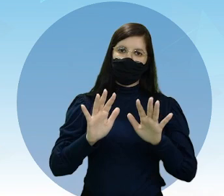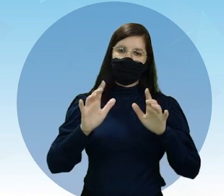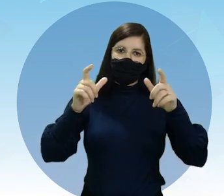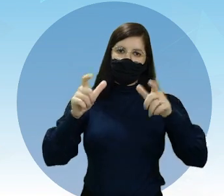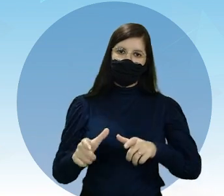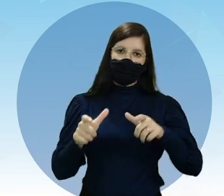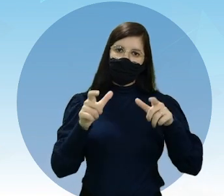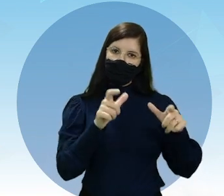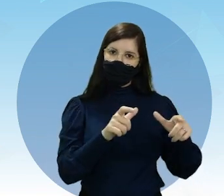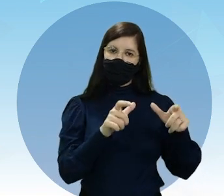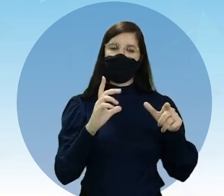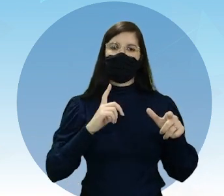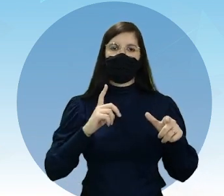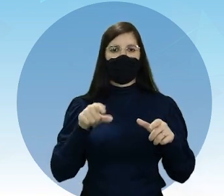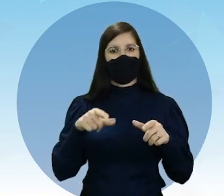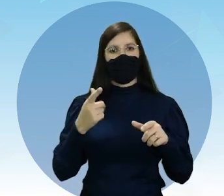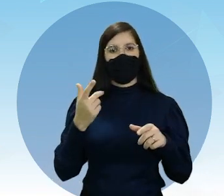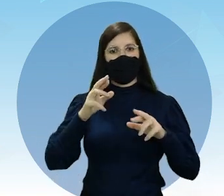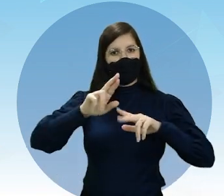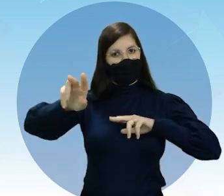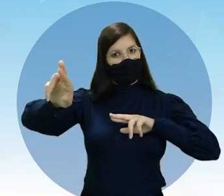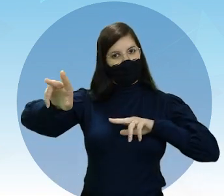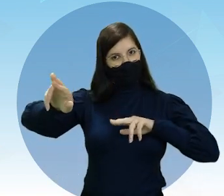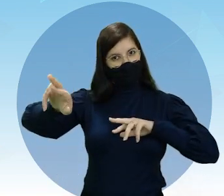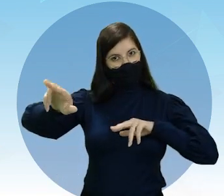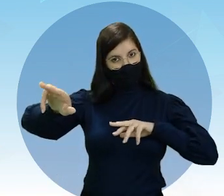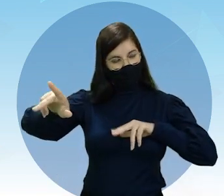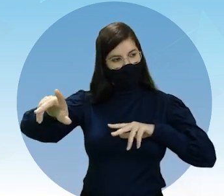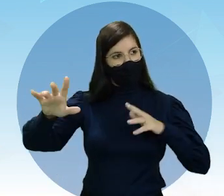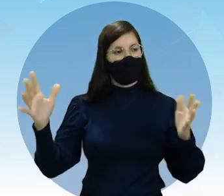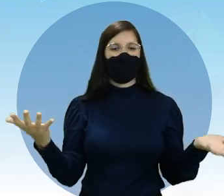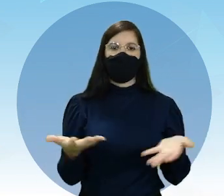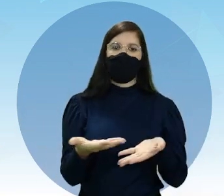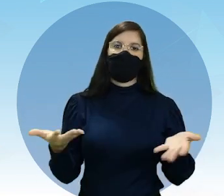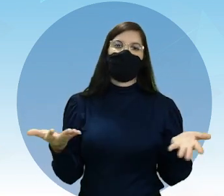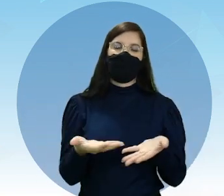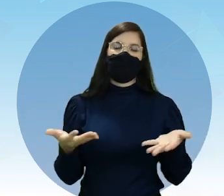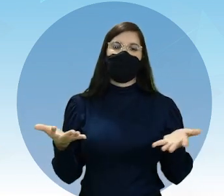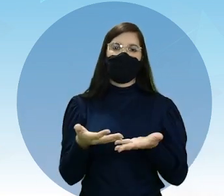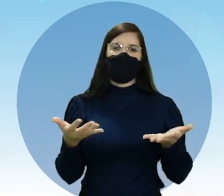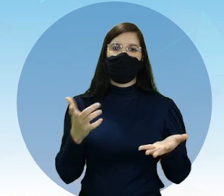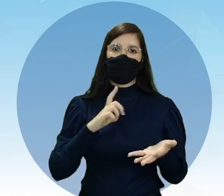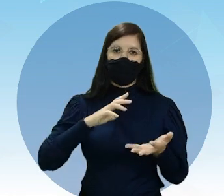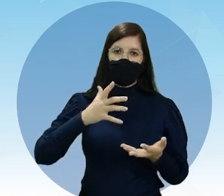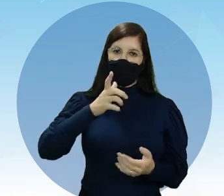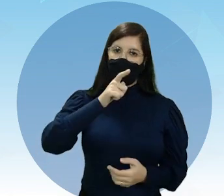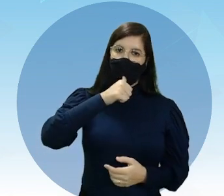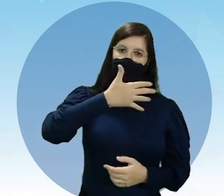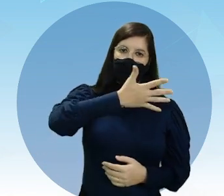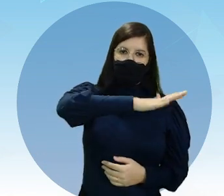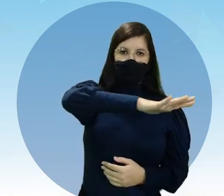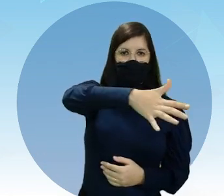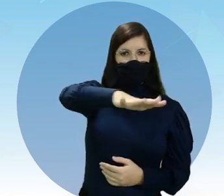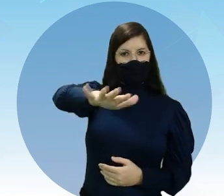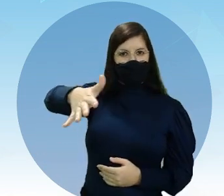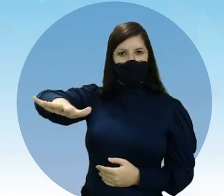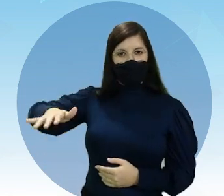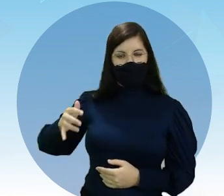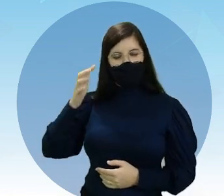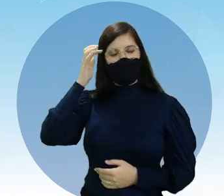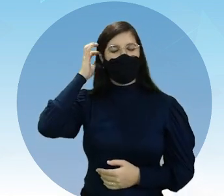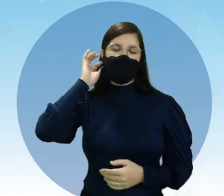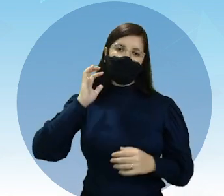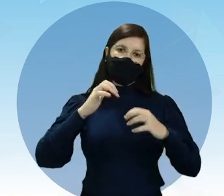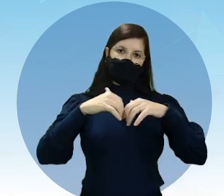locais que são diferentes. Observe que hoje existe um oceano, o oceano Atlântico, que vai